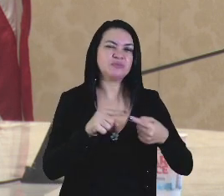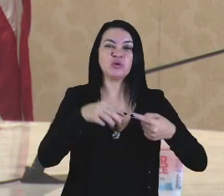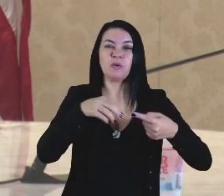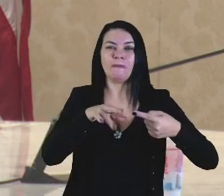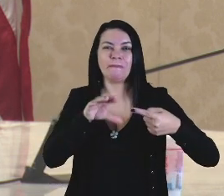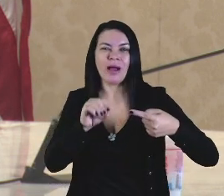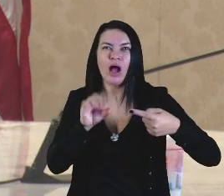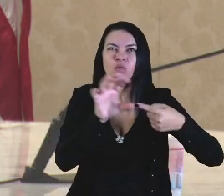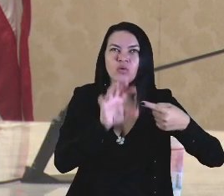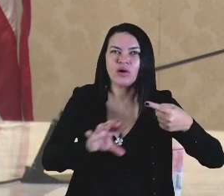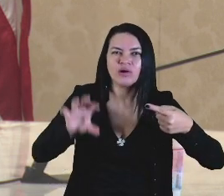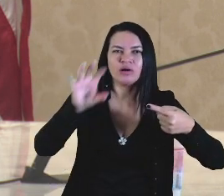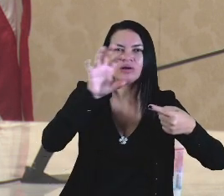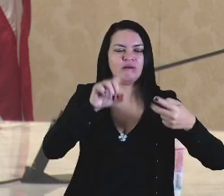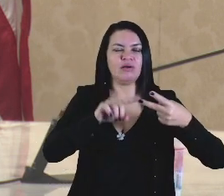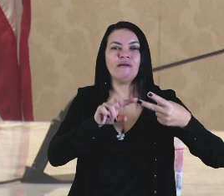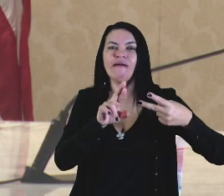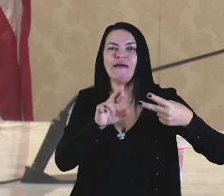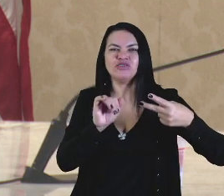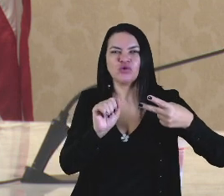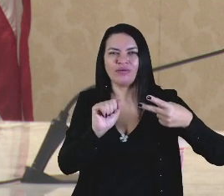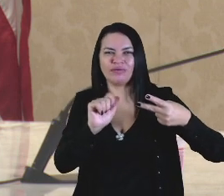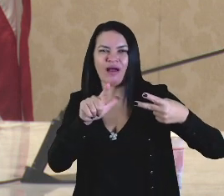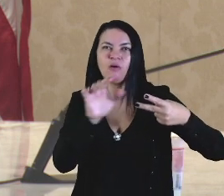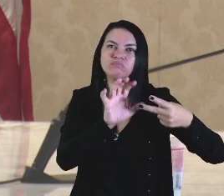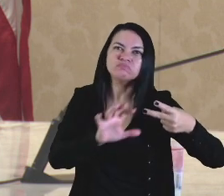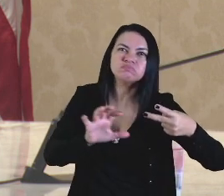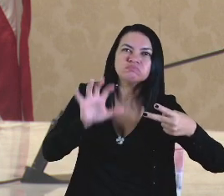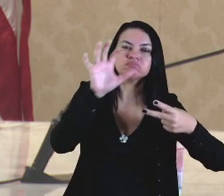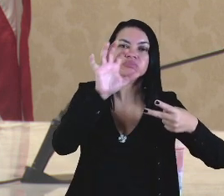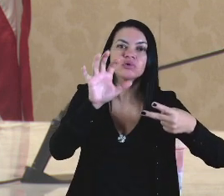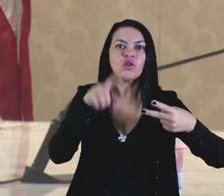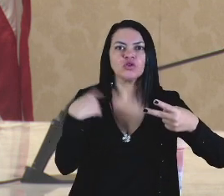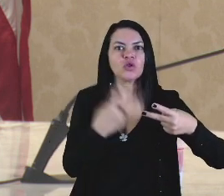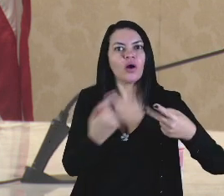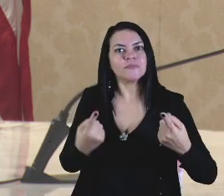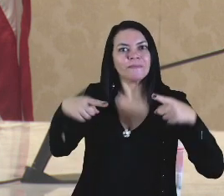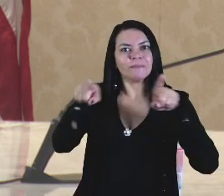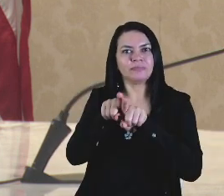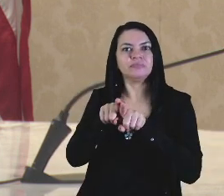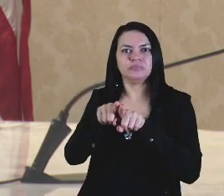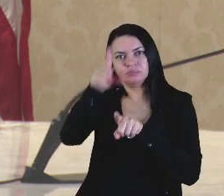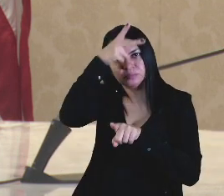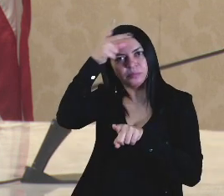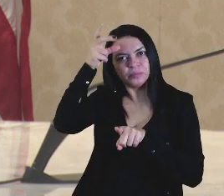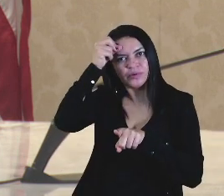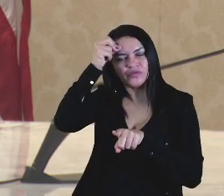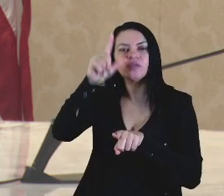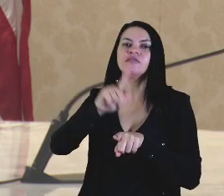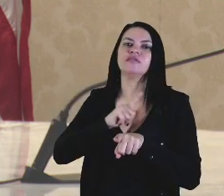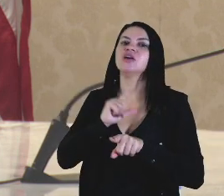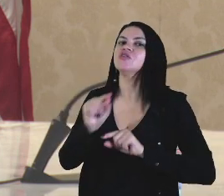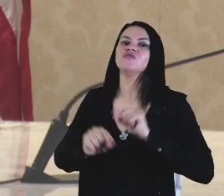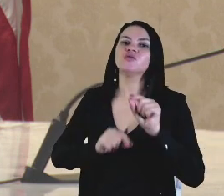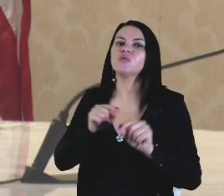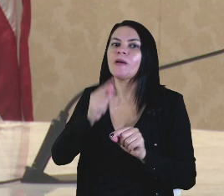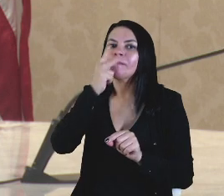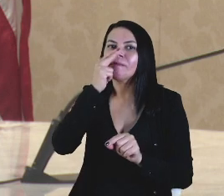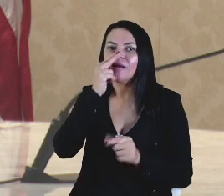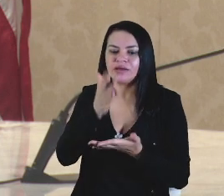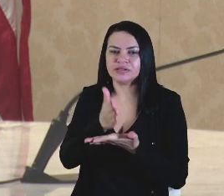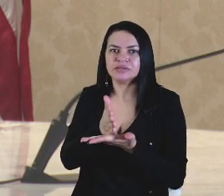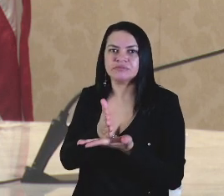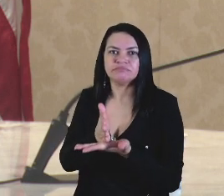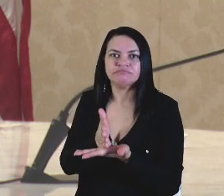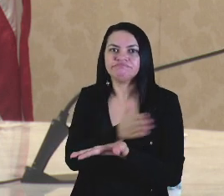regionais, nós estamos nesta parceria com a prefeitura em que houve a sessão de uma parte